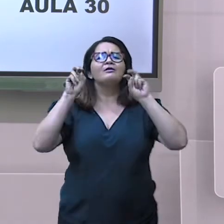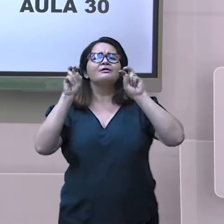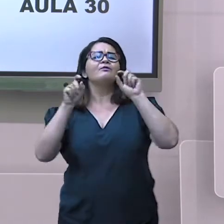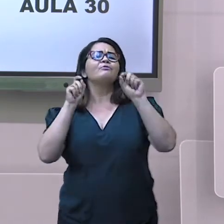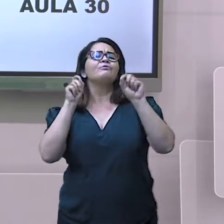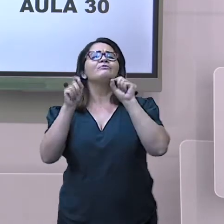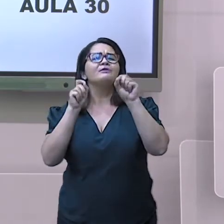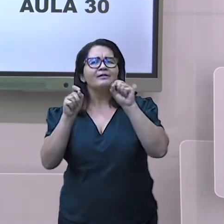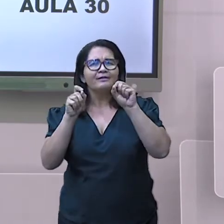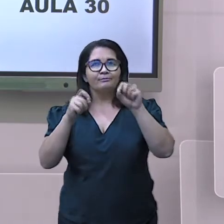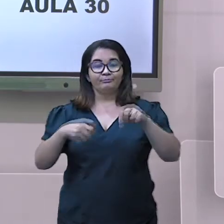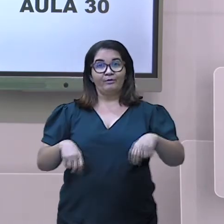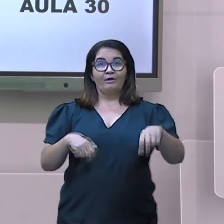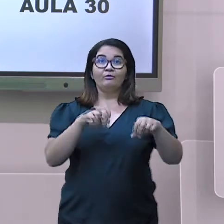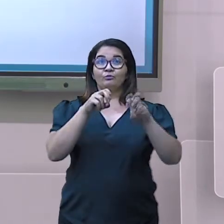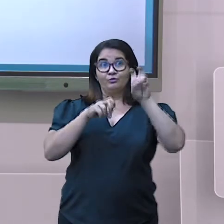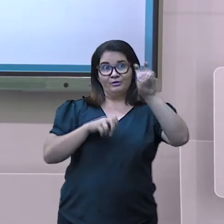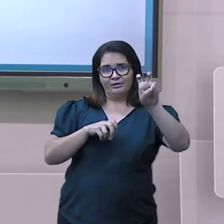R's.